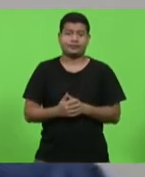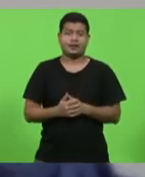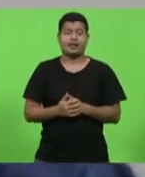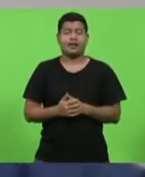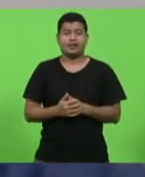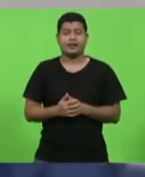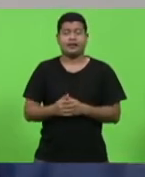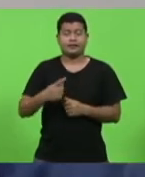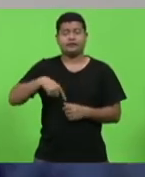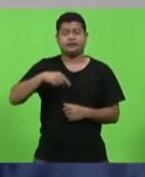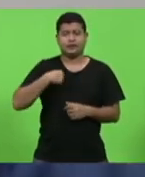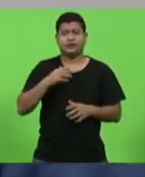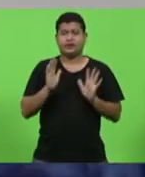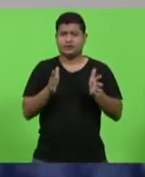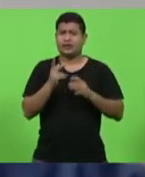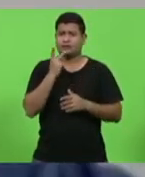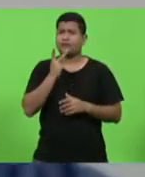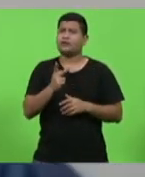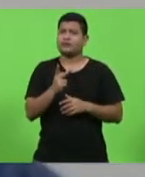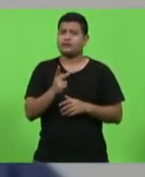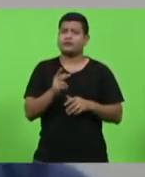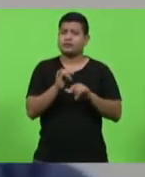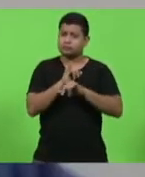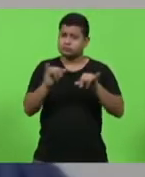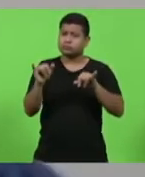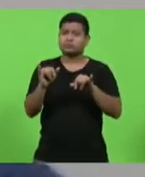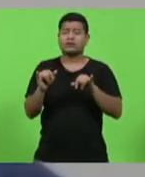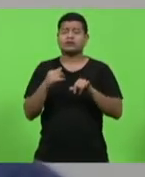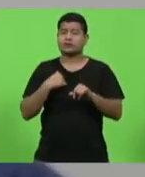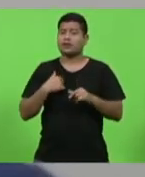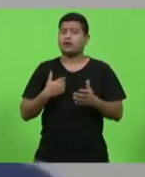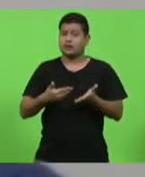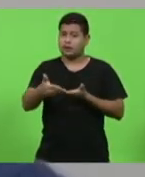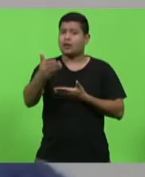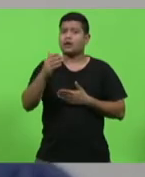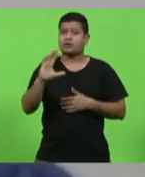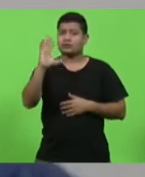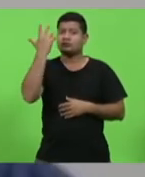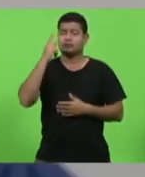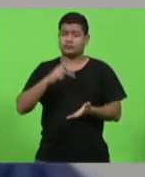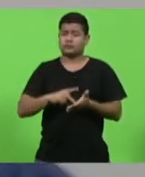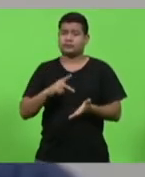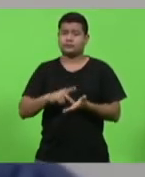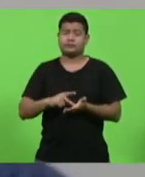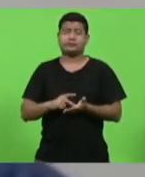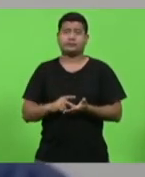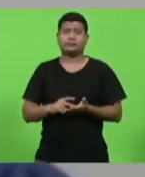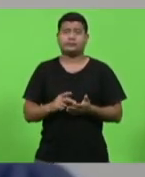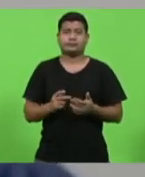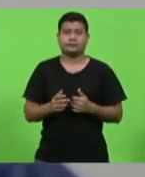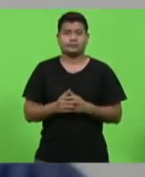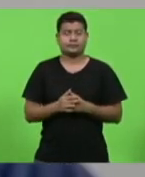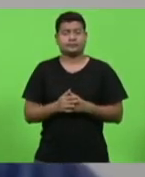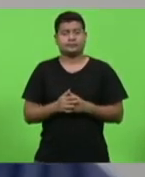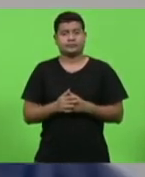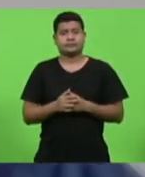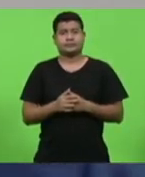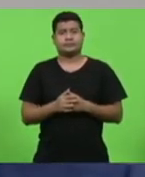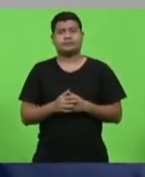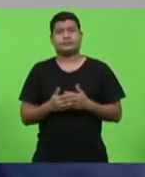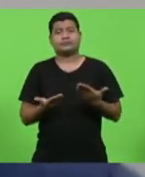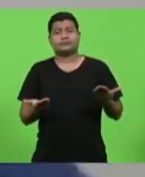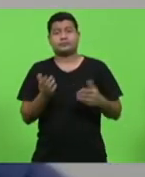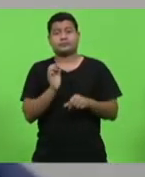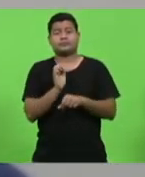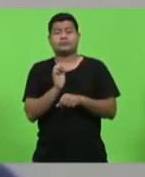nós já havíamos alertado que isso iria acontecer. Nem mesmo os Estados